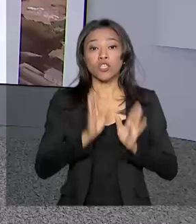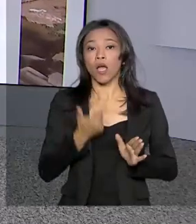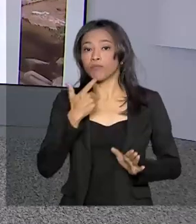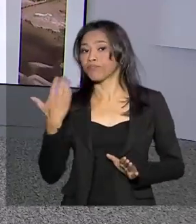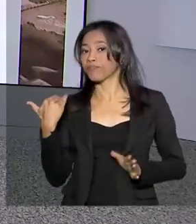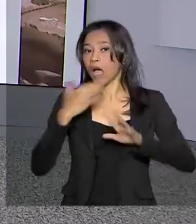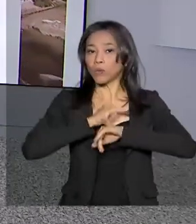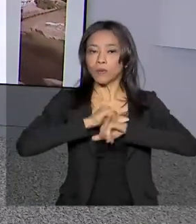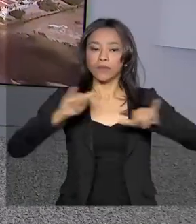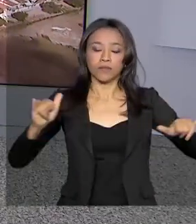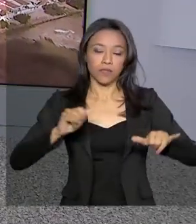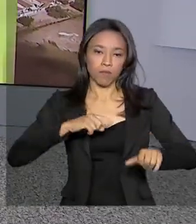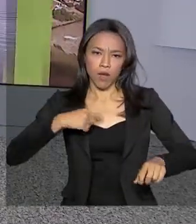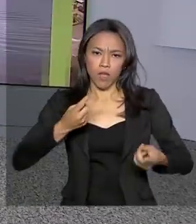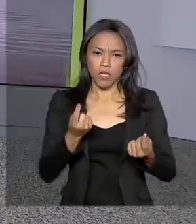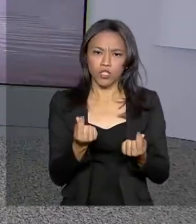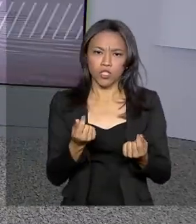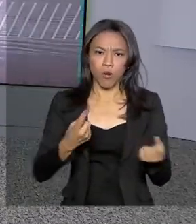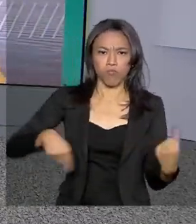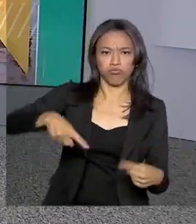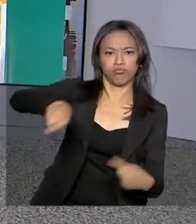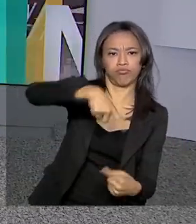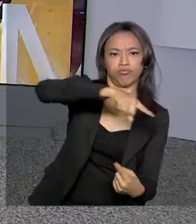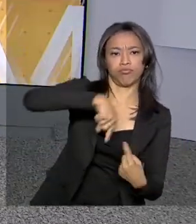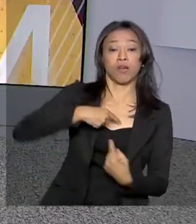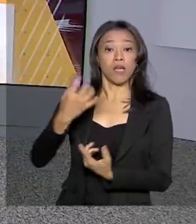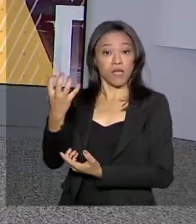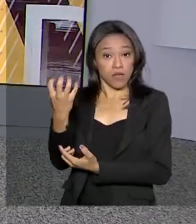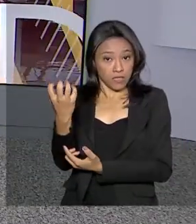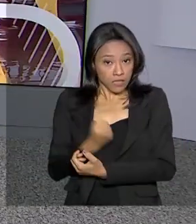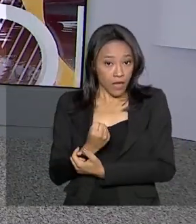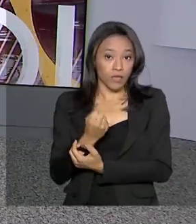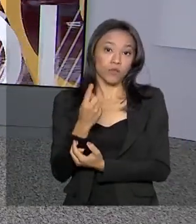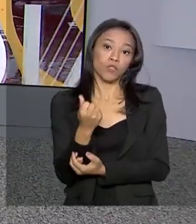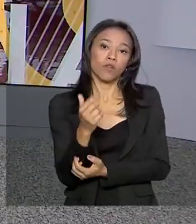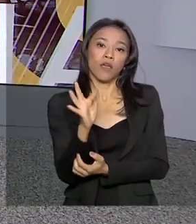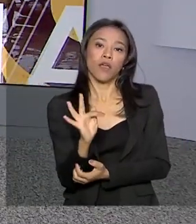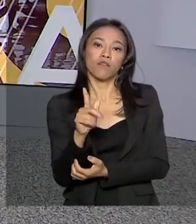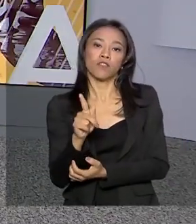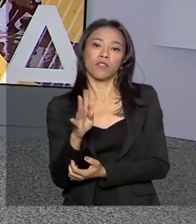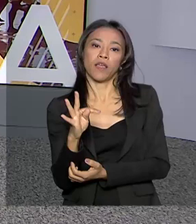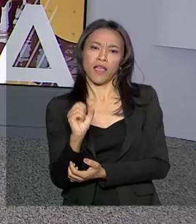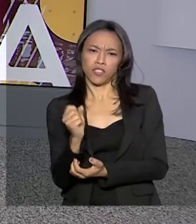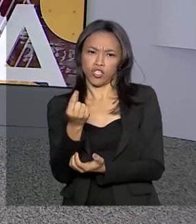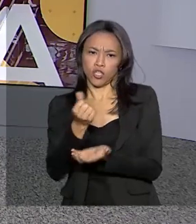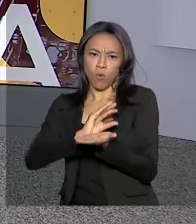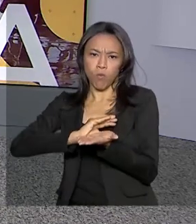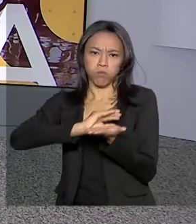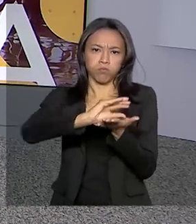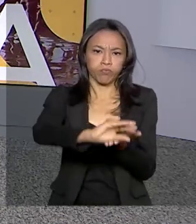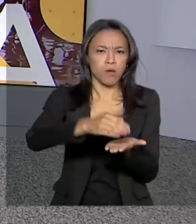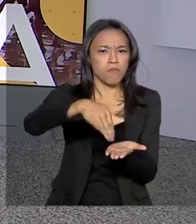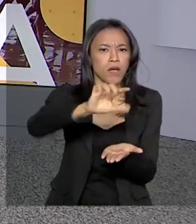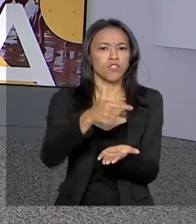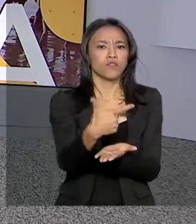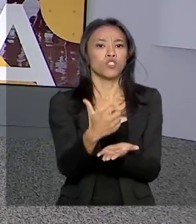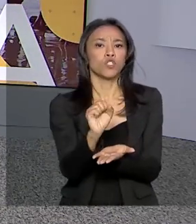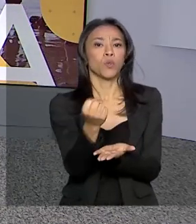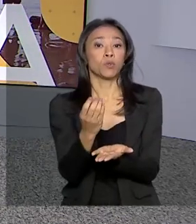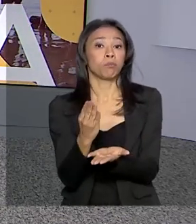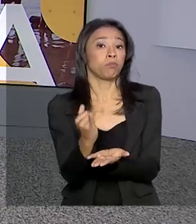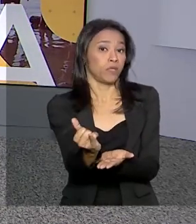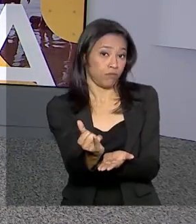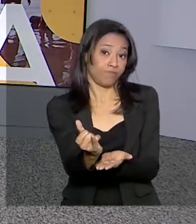para aquecer o mercado. Com a liberação dos saques do FGTS, serão injetados mais de 28 bilhões de reais na economia.